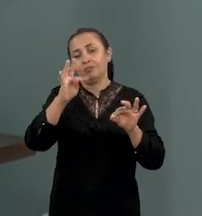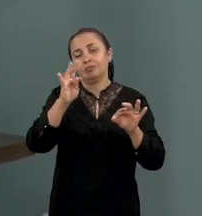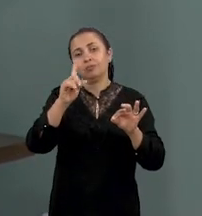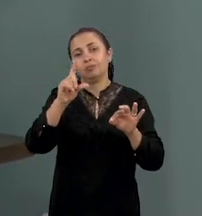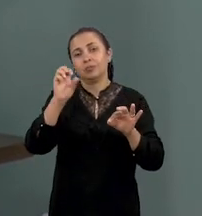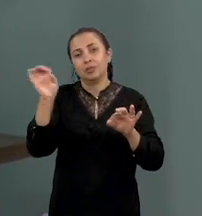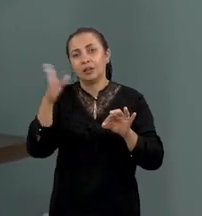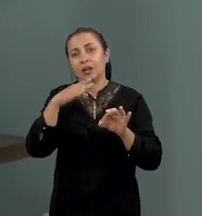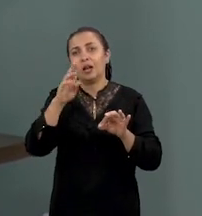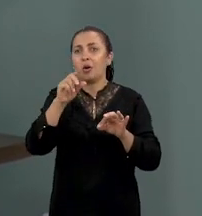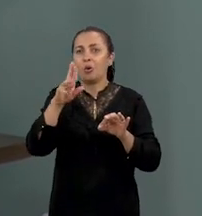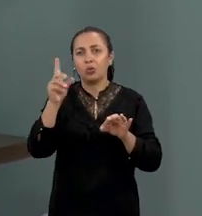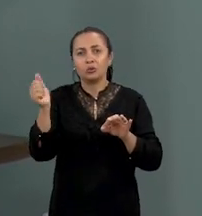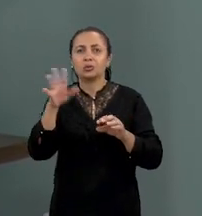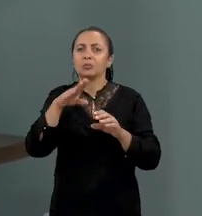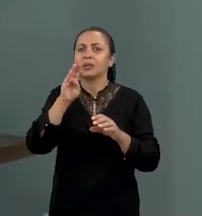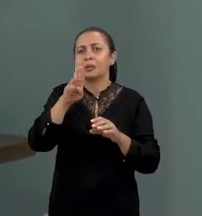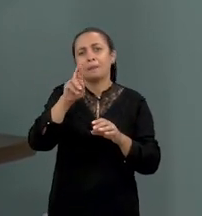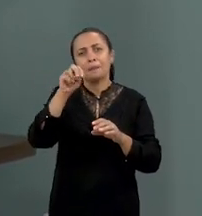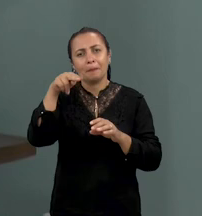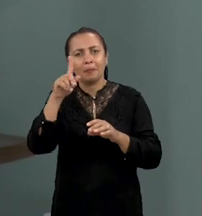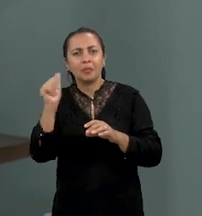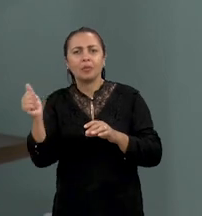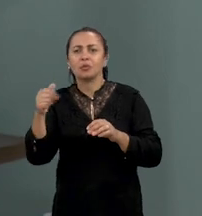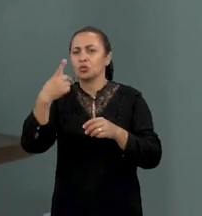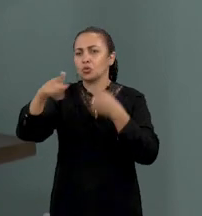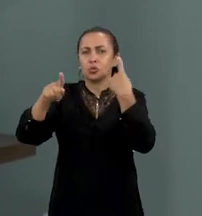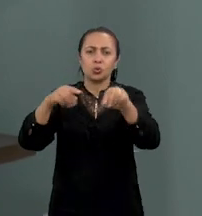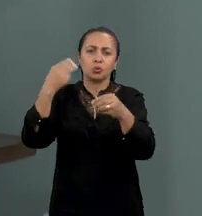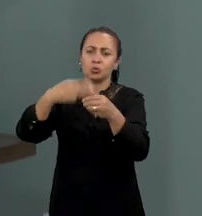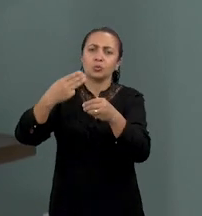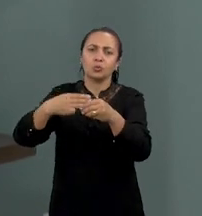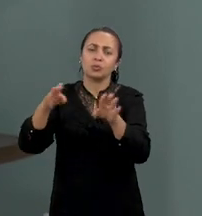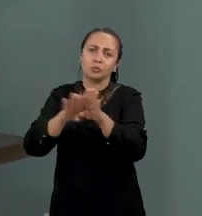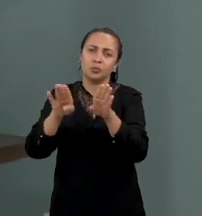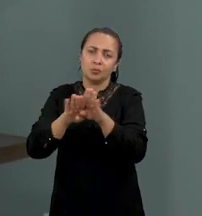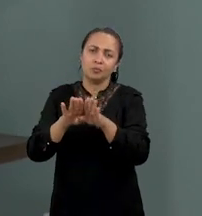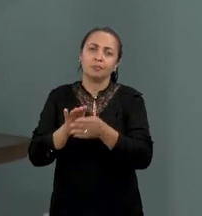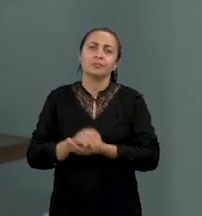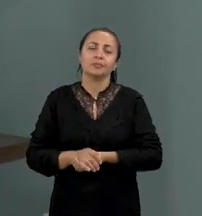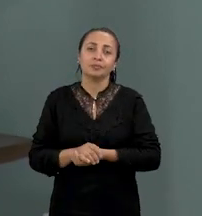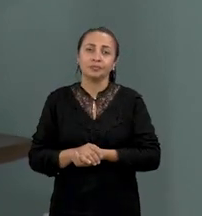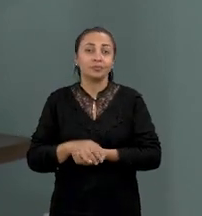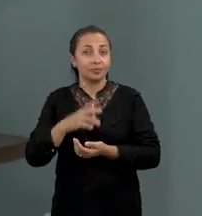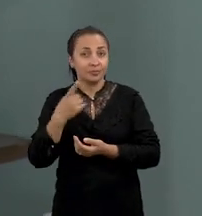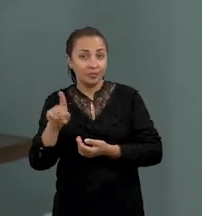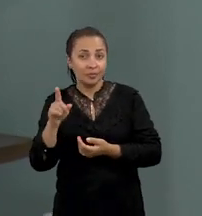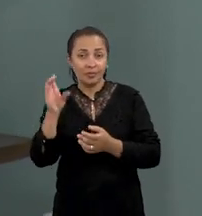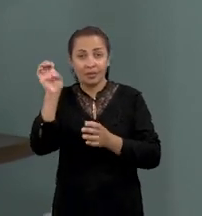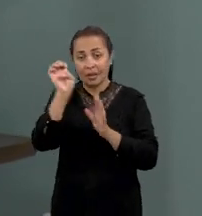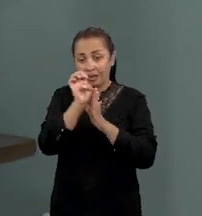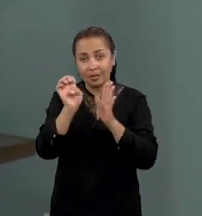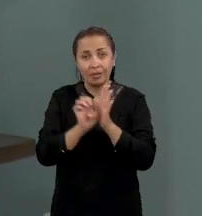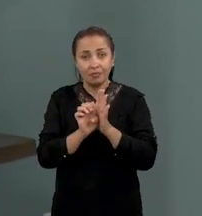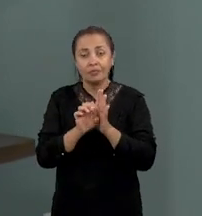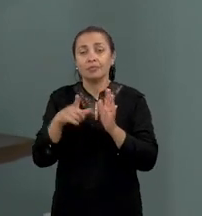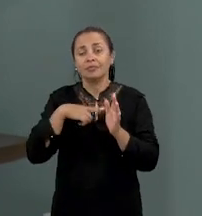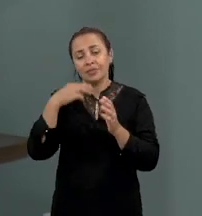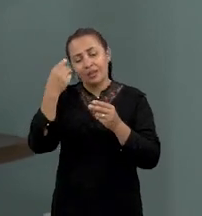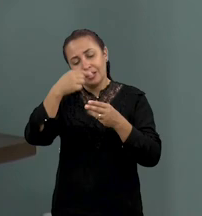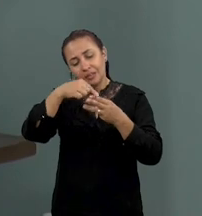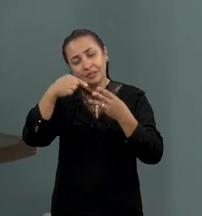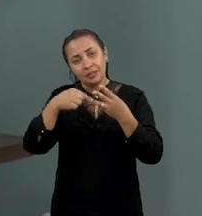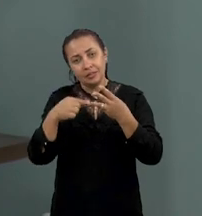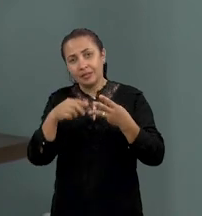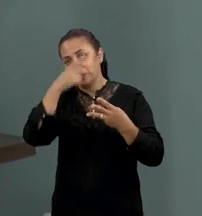do Rocha, mas Bom Sucesso, Brejo do Cruz, Brejo Santos e Riacho dos Cavalos. E nessa etapa, nós já temos